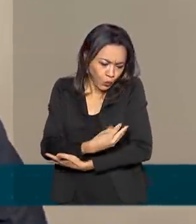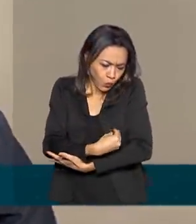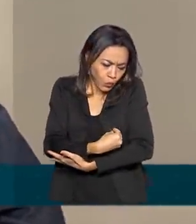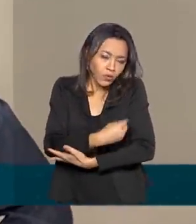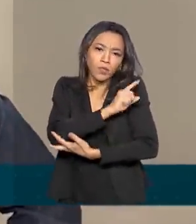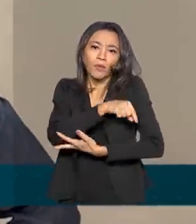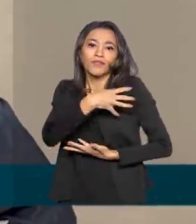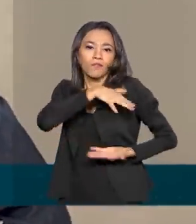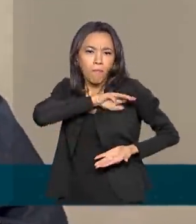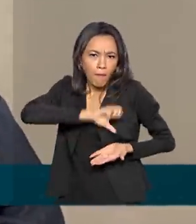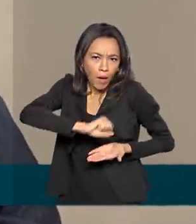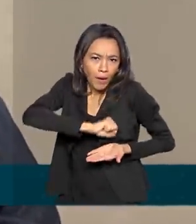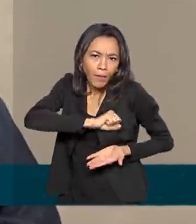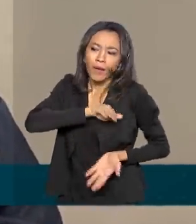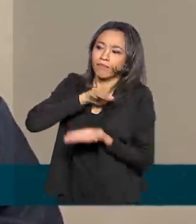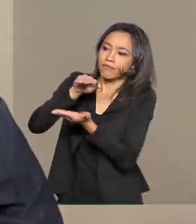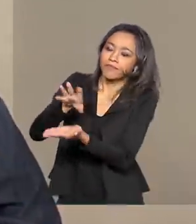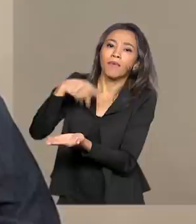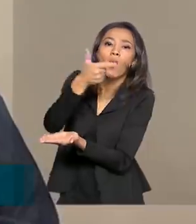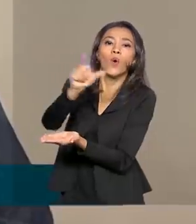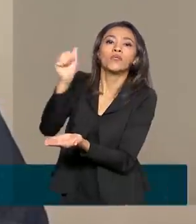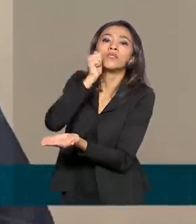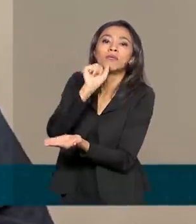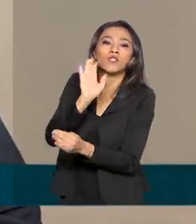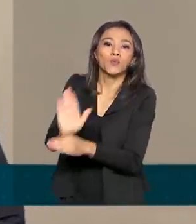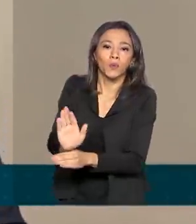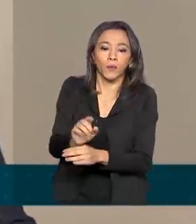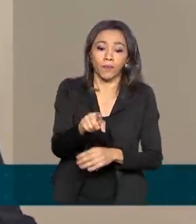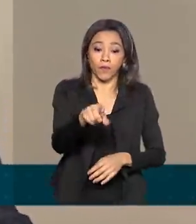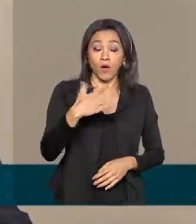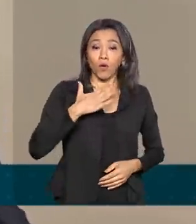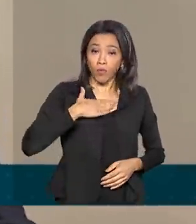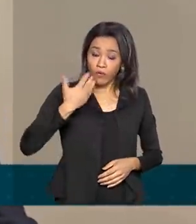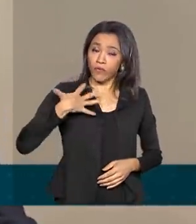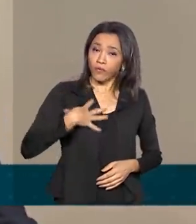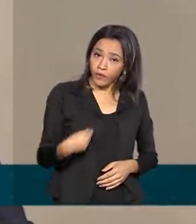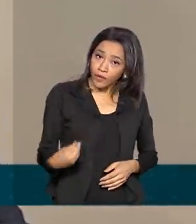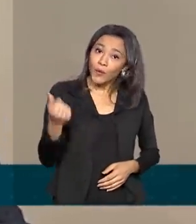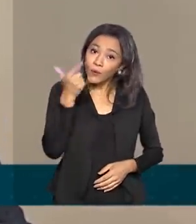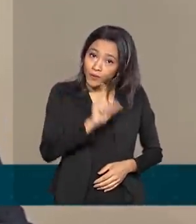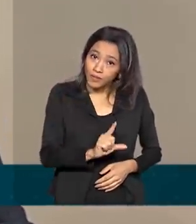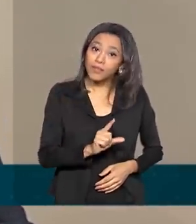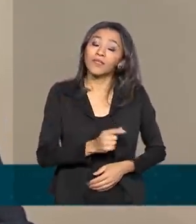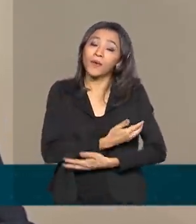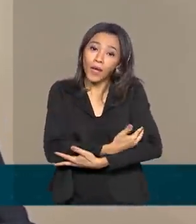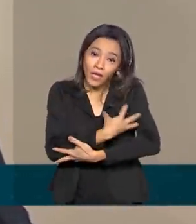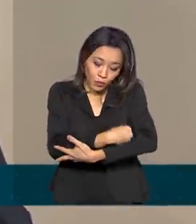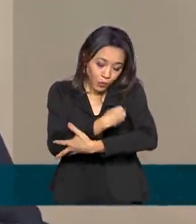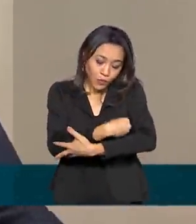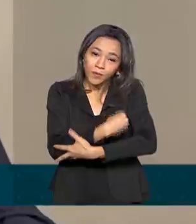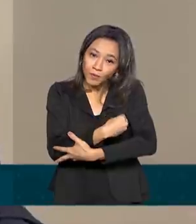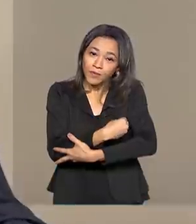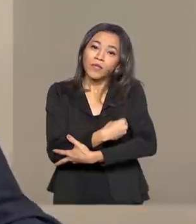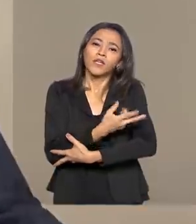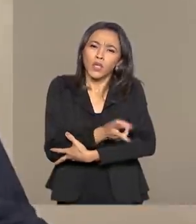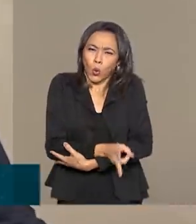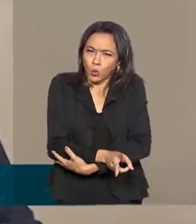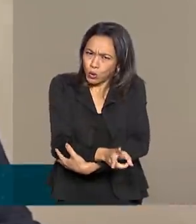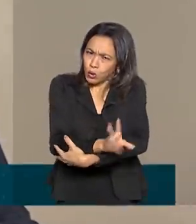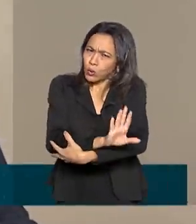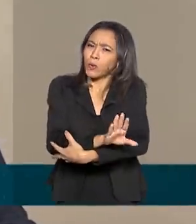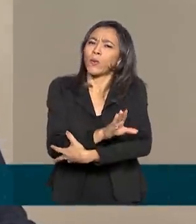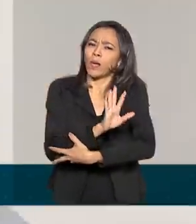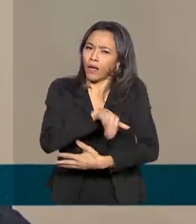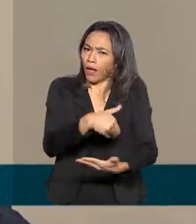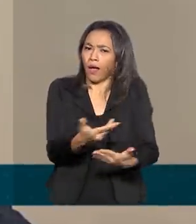outras mães. Infelizmente, o meu filho, o Daniel, pôde receber o meu leite desde o primeiro dia de vida e continuo recebendo